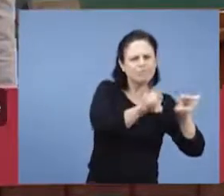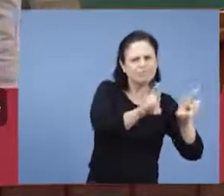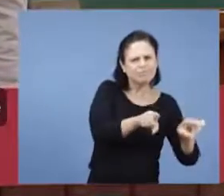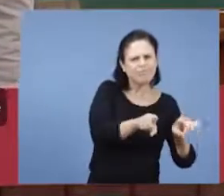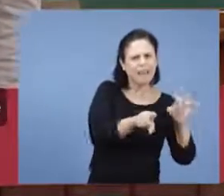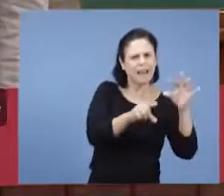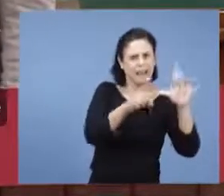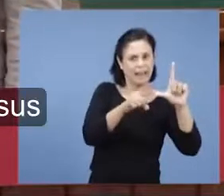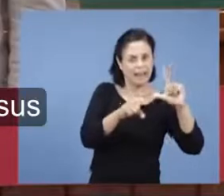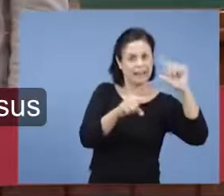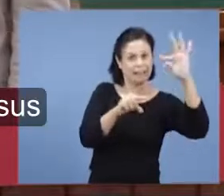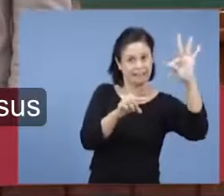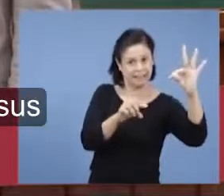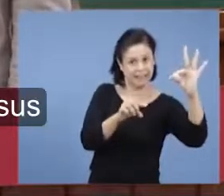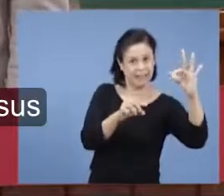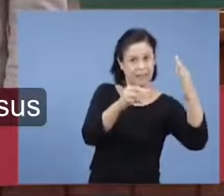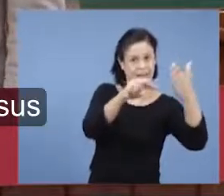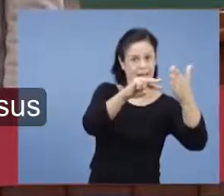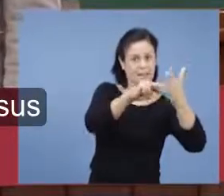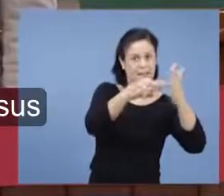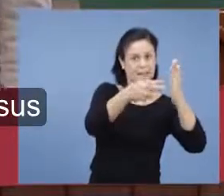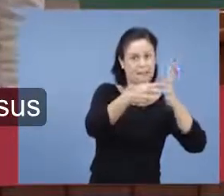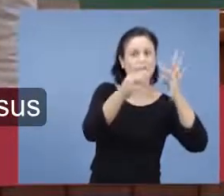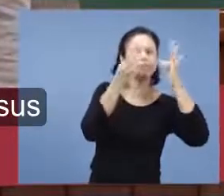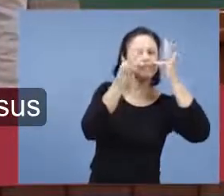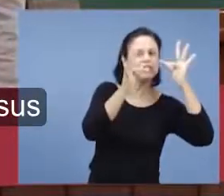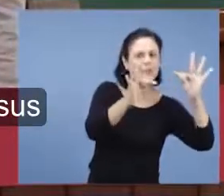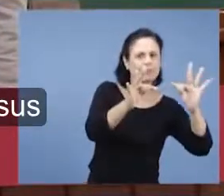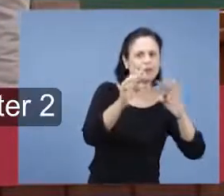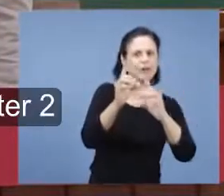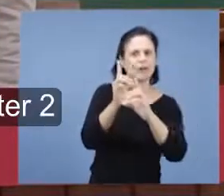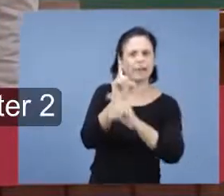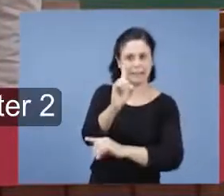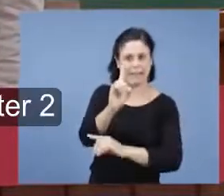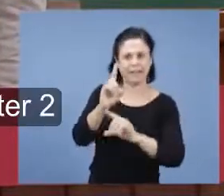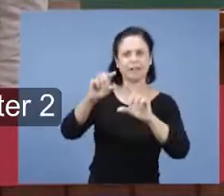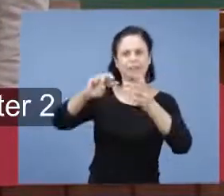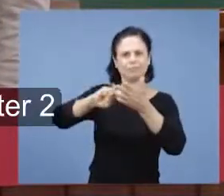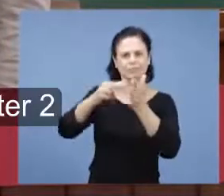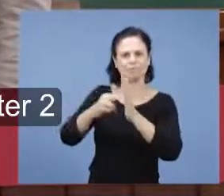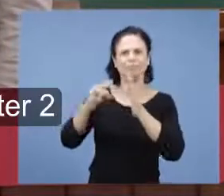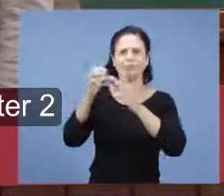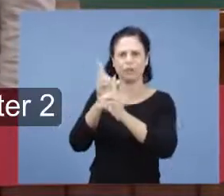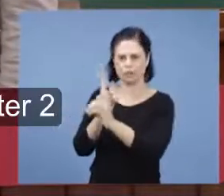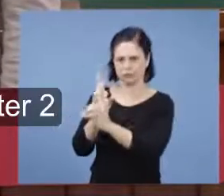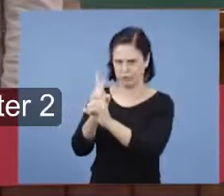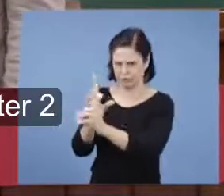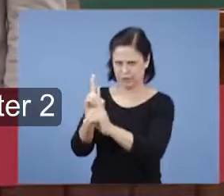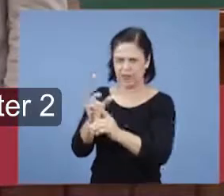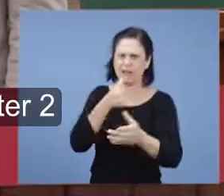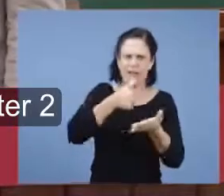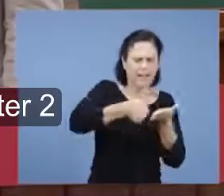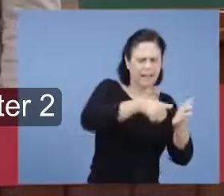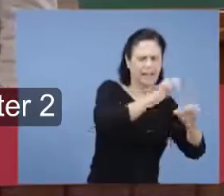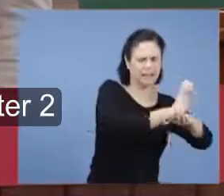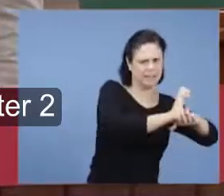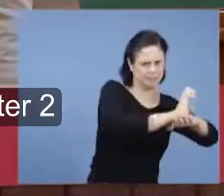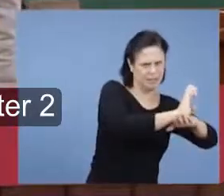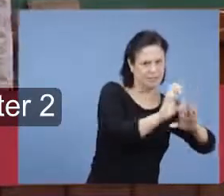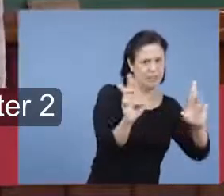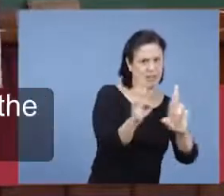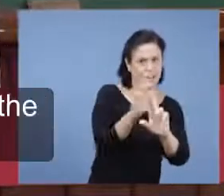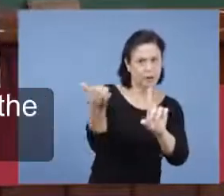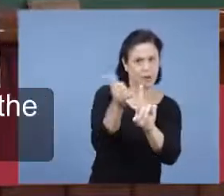e D para doutrina, as referências bíblicas que estão na carta de Éfeso, estabelecendo uma relação profética no